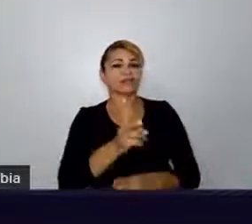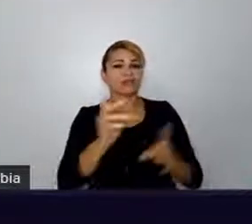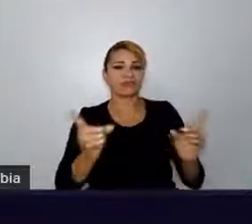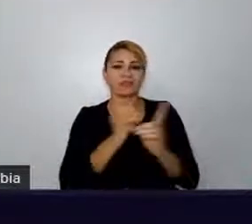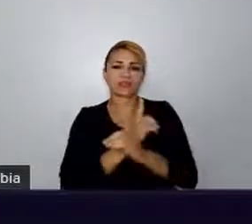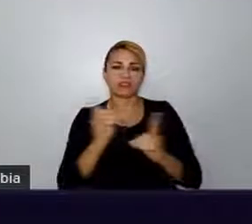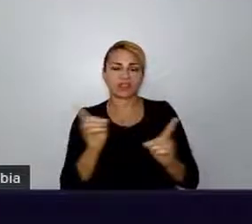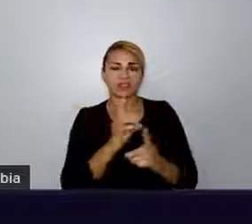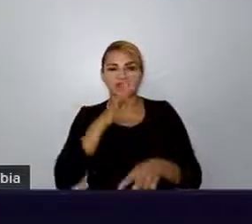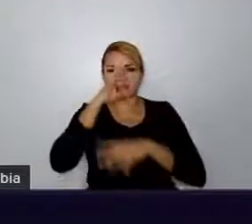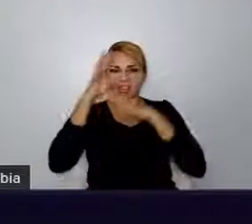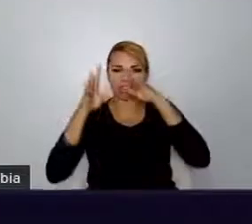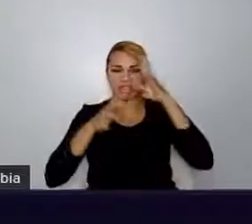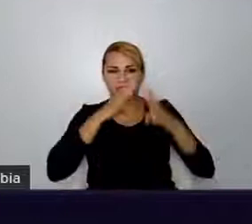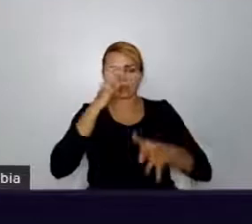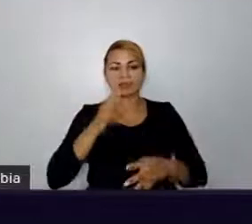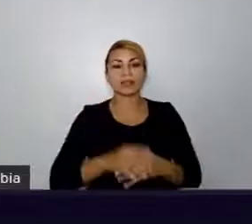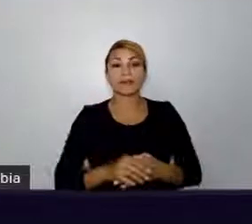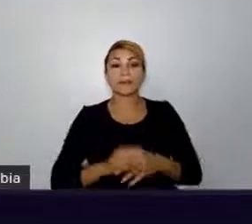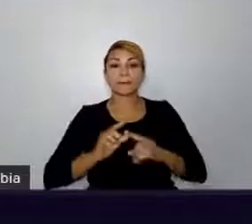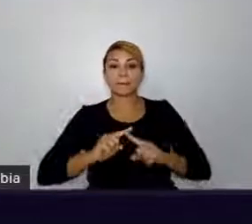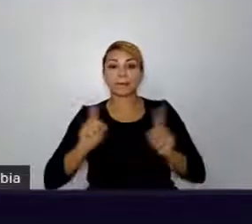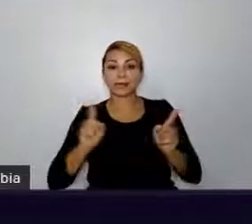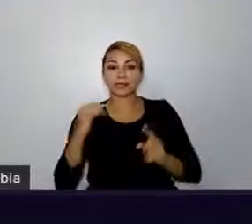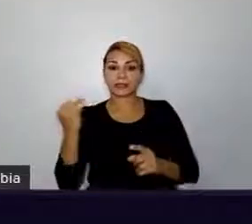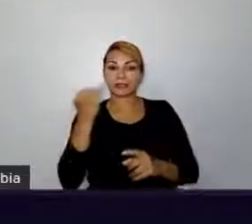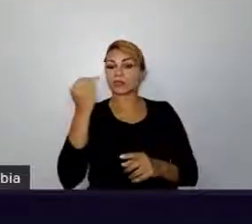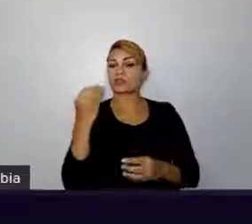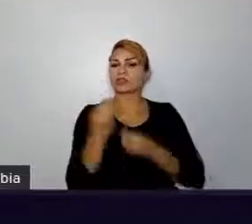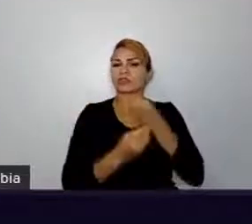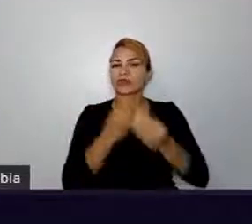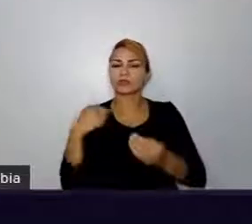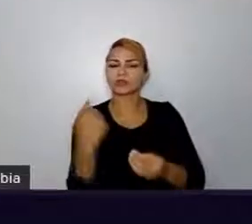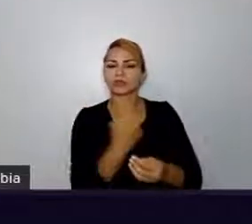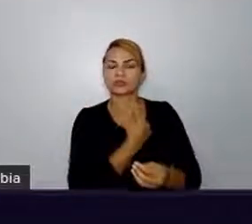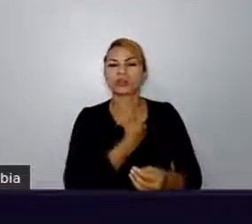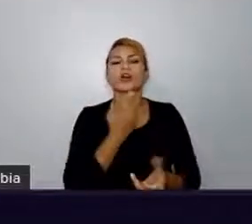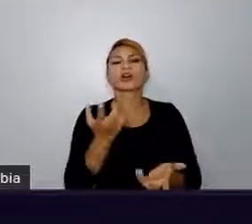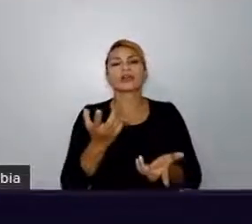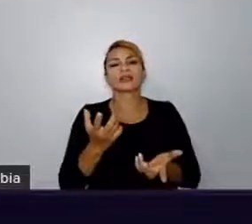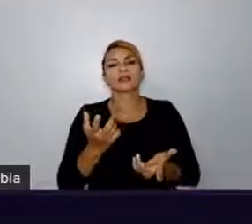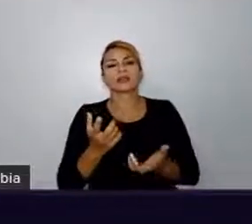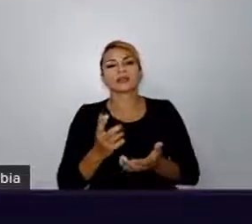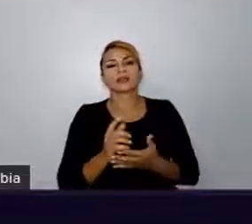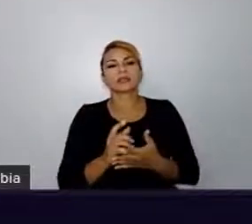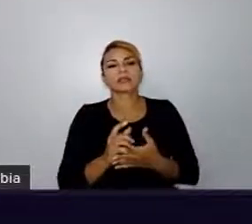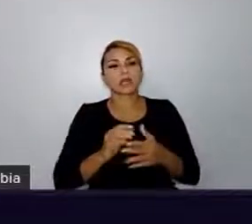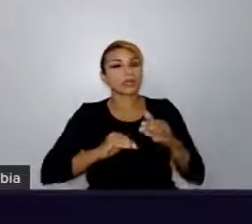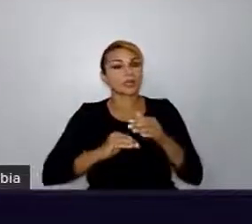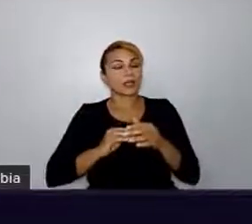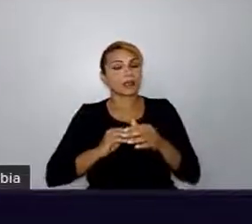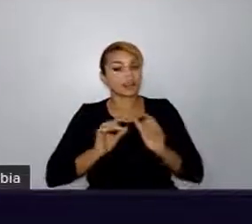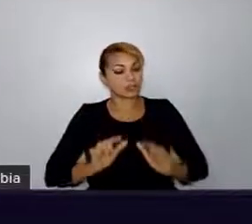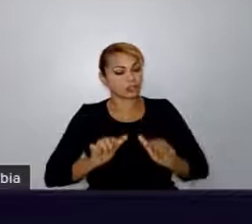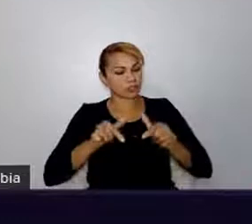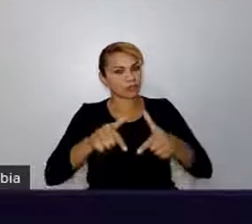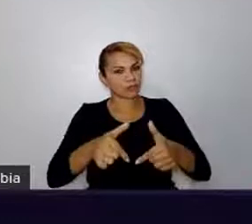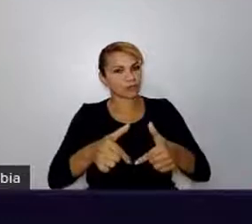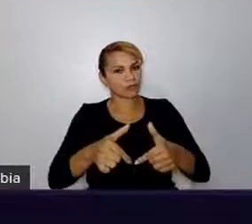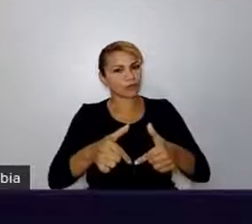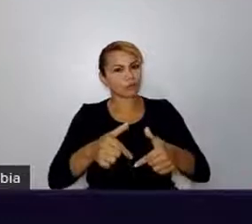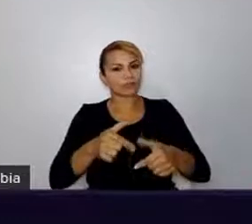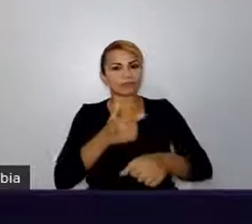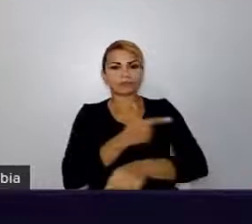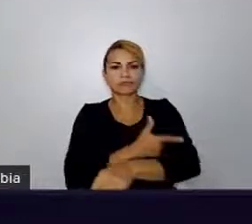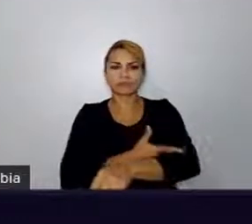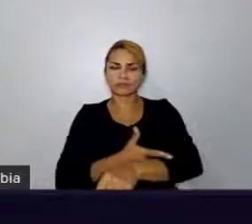Mas é importante também como a gente lida quando respostas como essa vêm para a gente. A gente precisa dizer como a gente